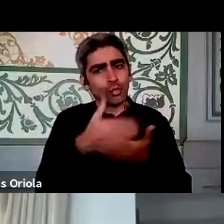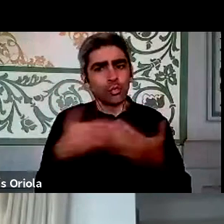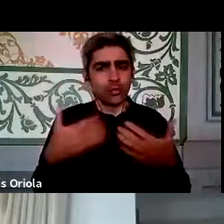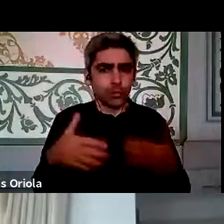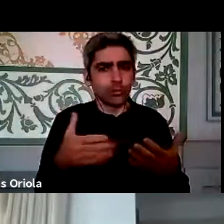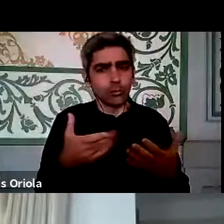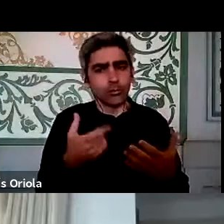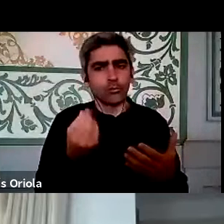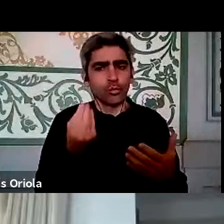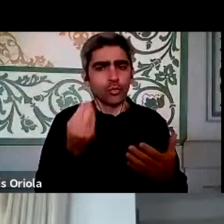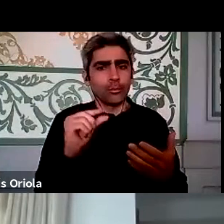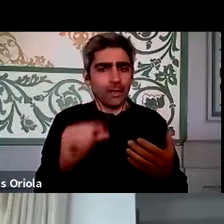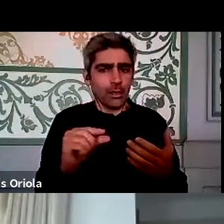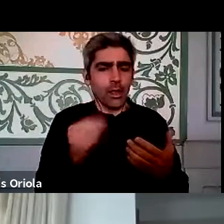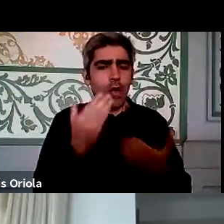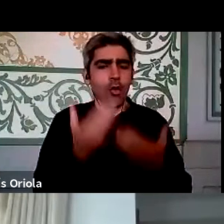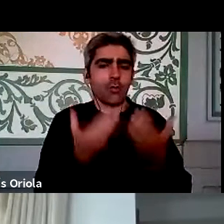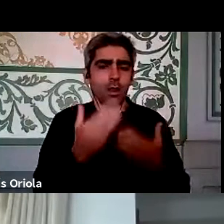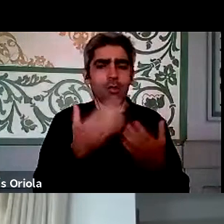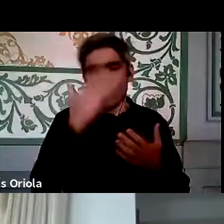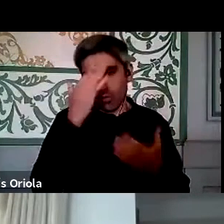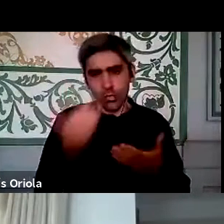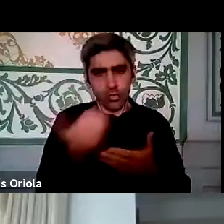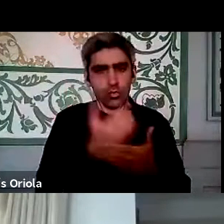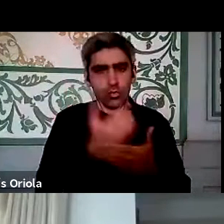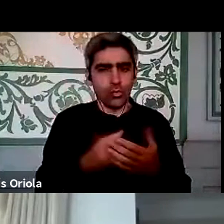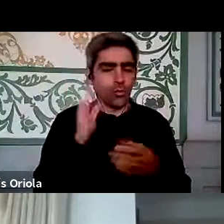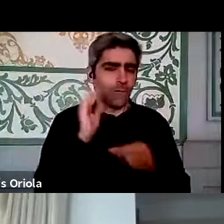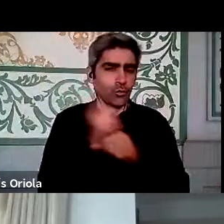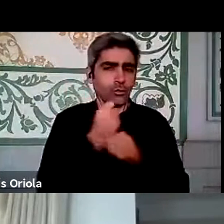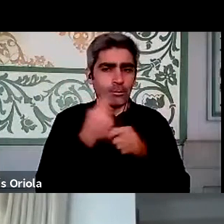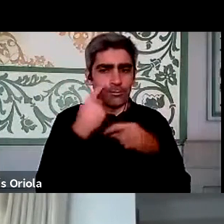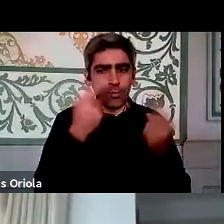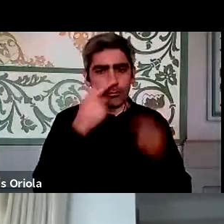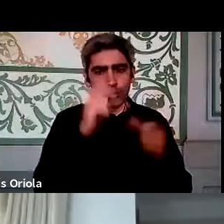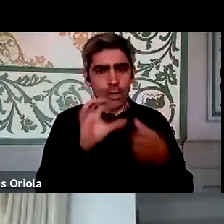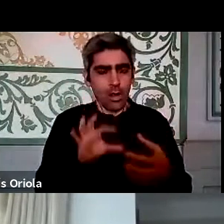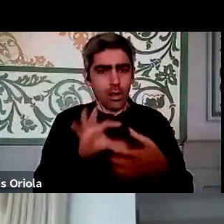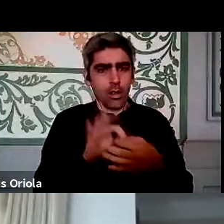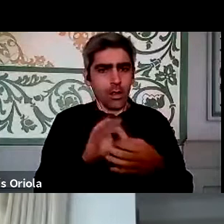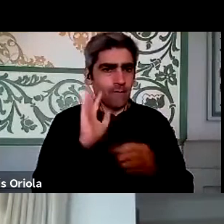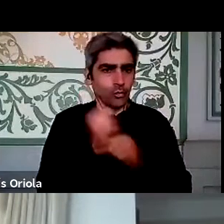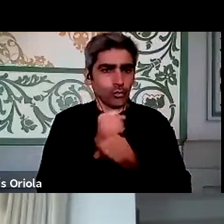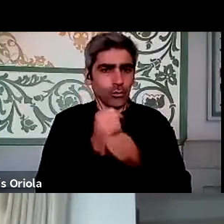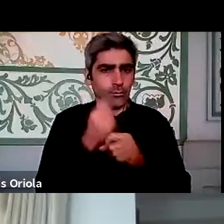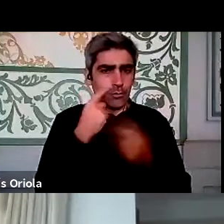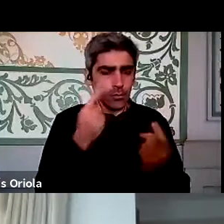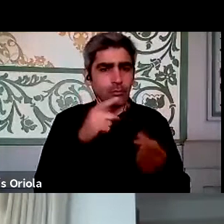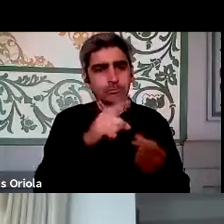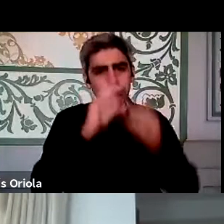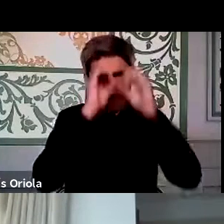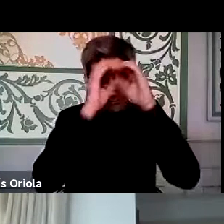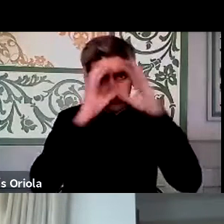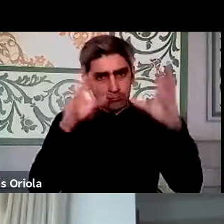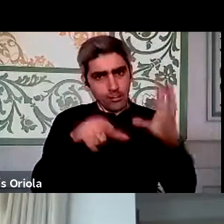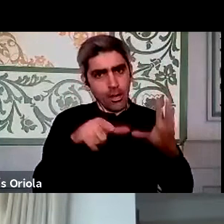ainda é muito diminuto em relação ao número de funcionários públicos, de pessoas ligadas à função pública. Pensa que este exemplo